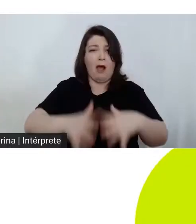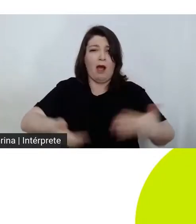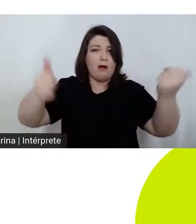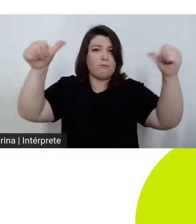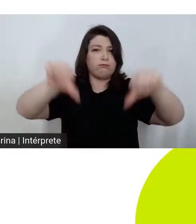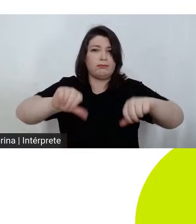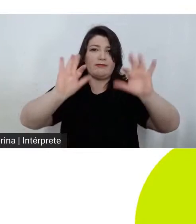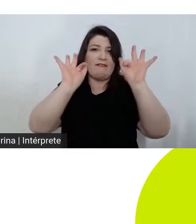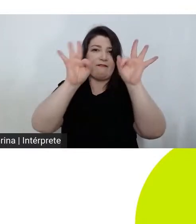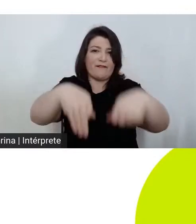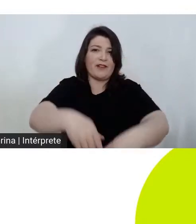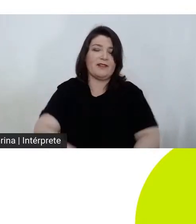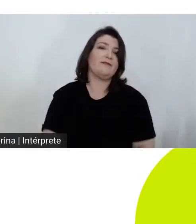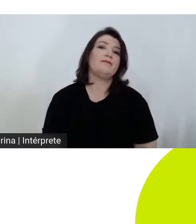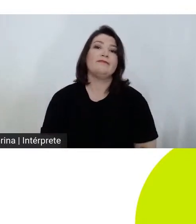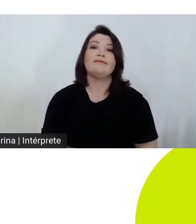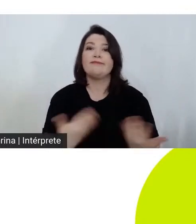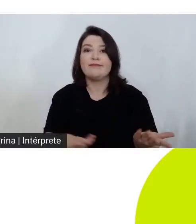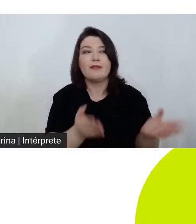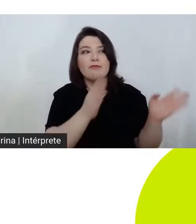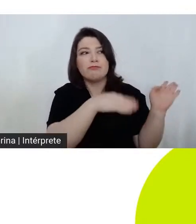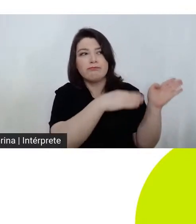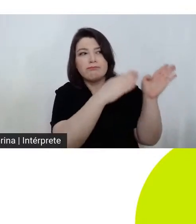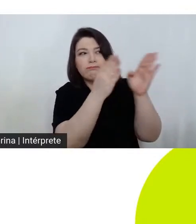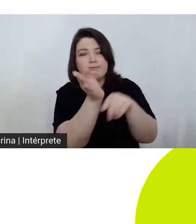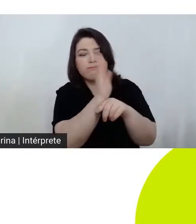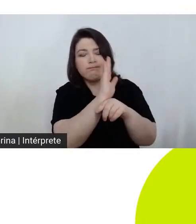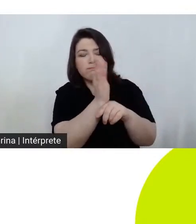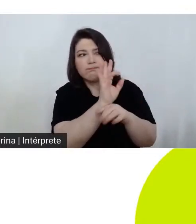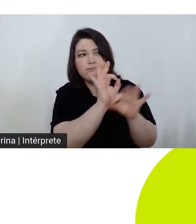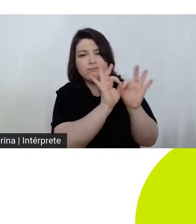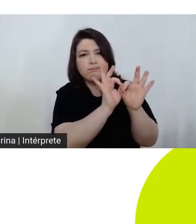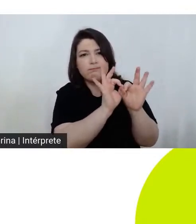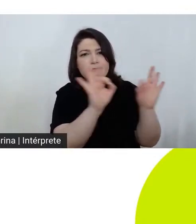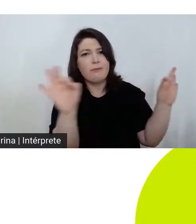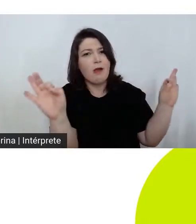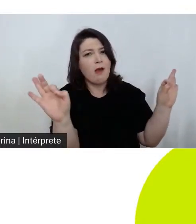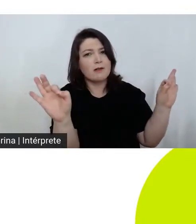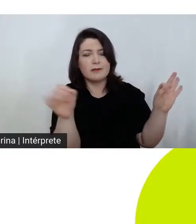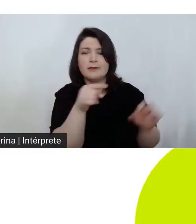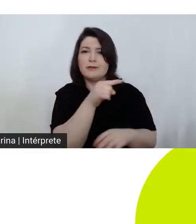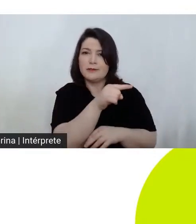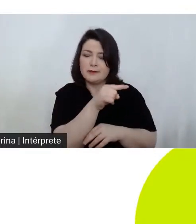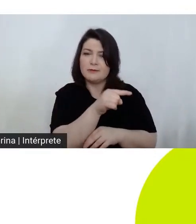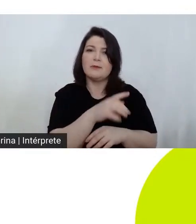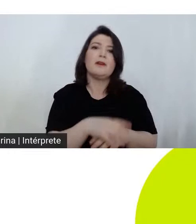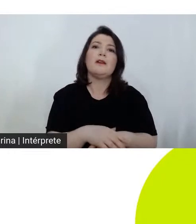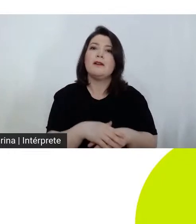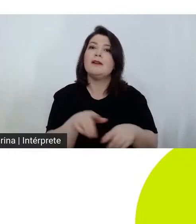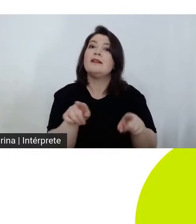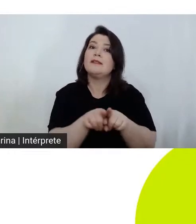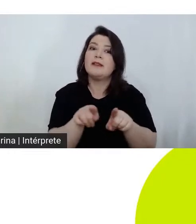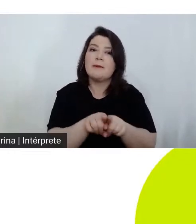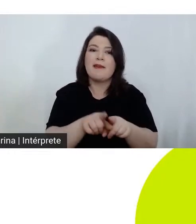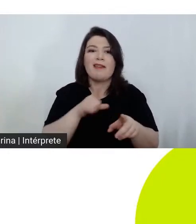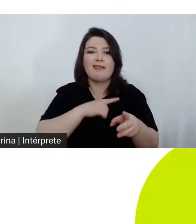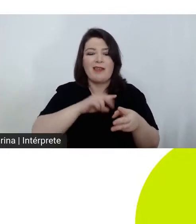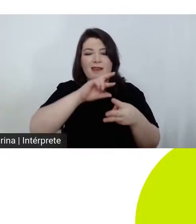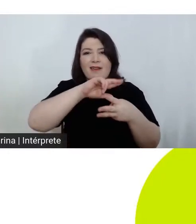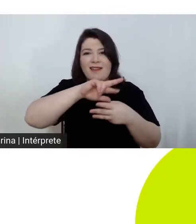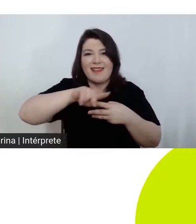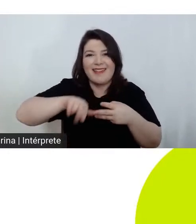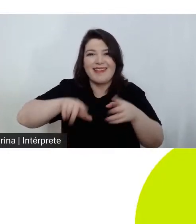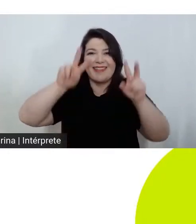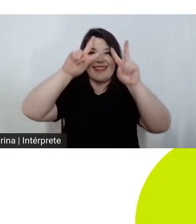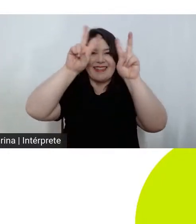é riquíssimo do ponto de vista estético é uma experiência estética única mas também lança temas da maior